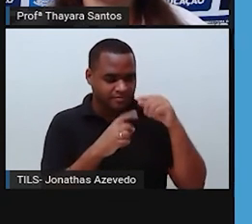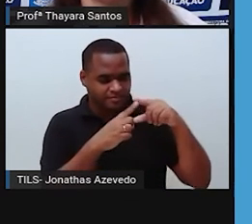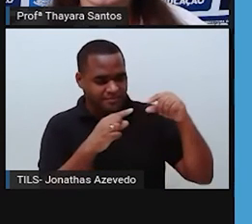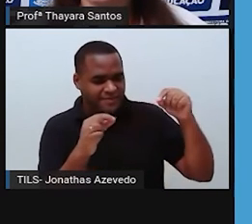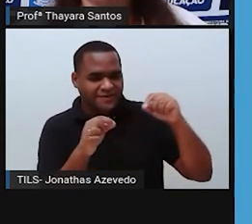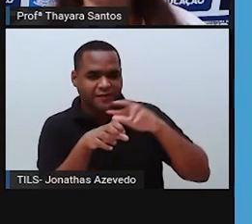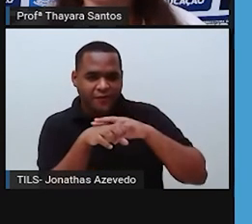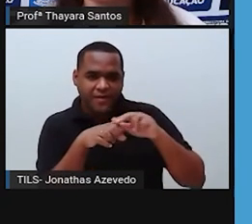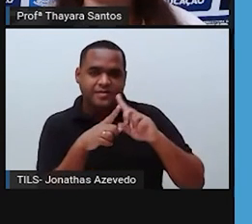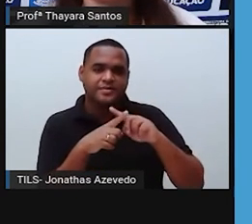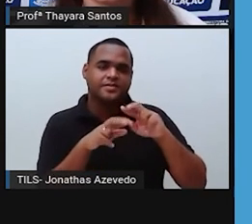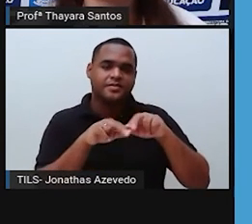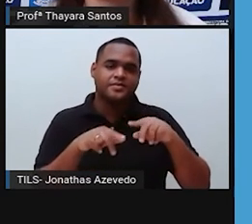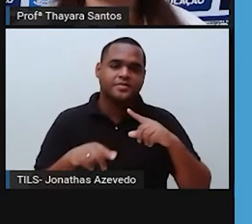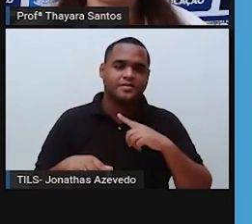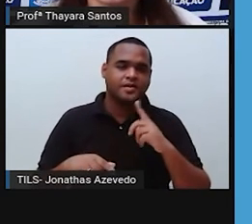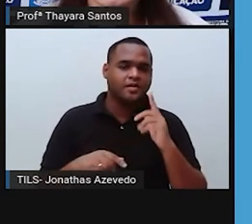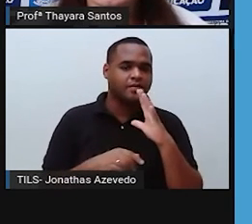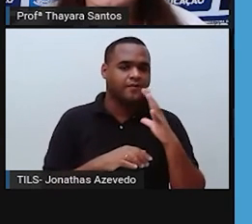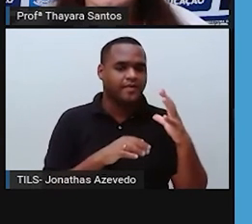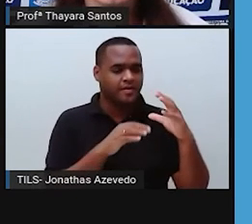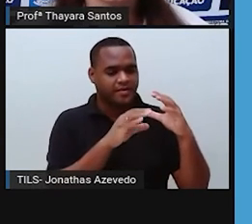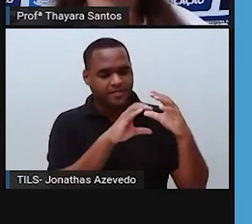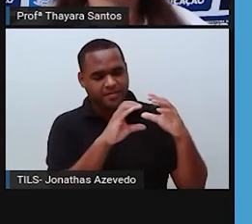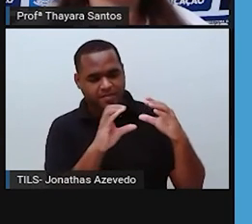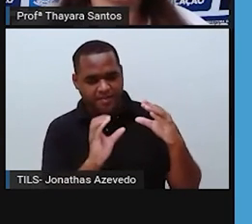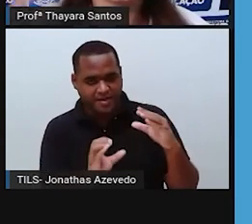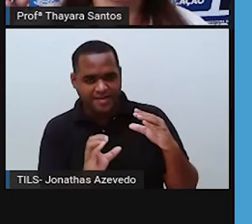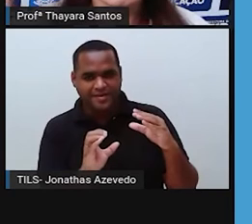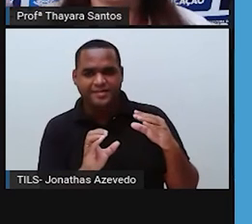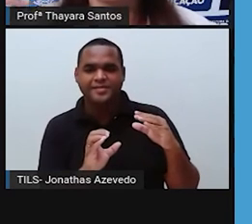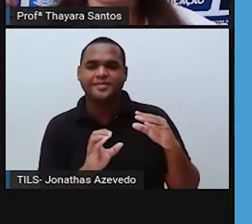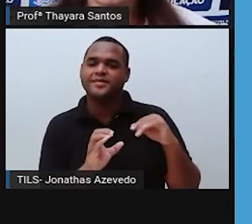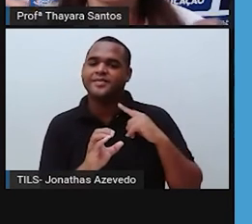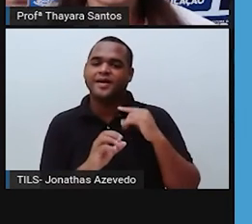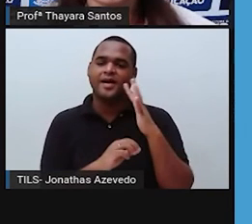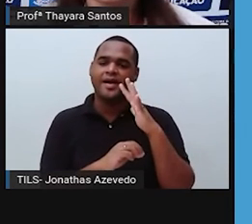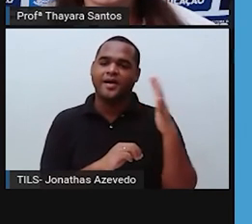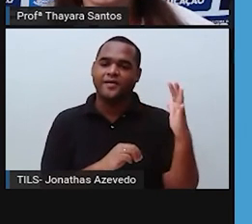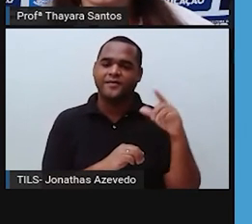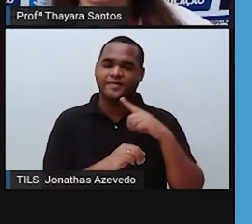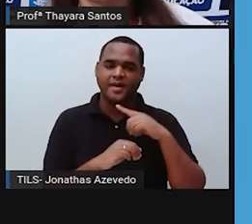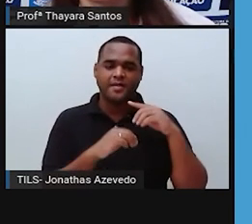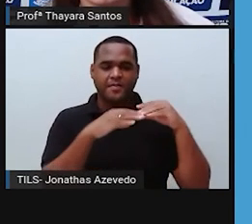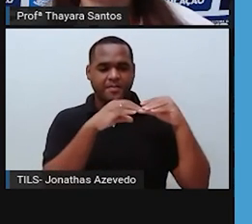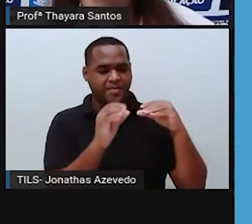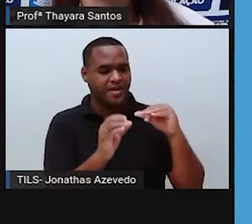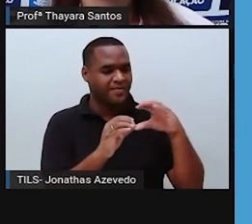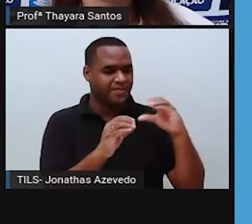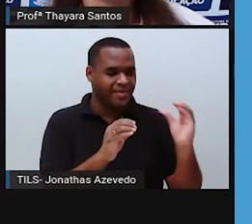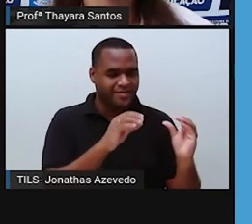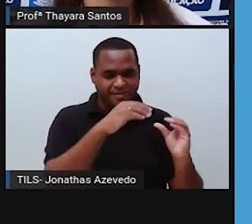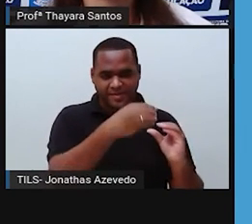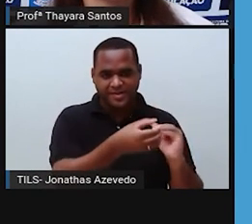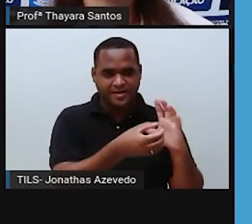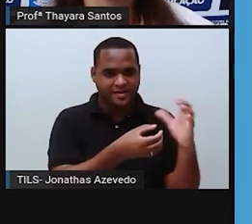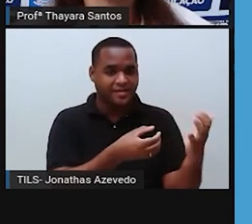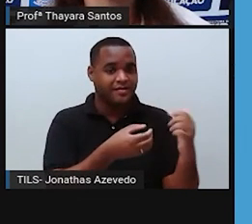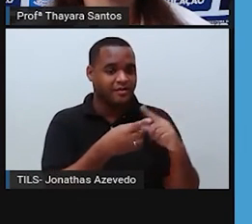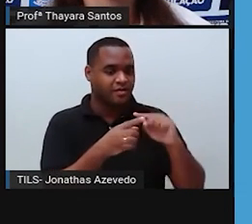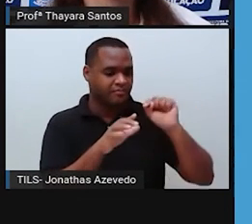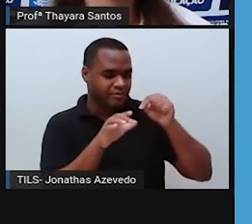presença de arbustos com galhos retorcidos. A gente vê aquelas árvores com galhos retorcidos lá e com raízes